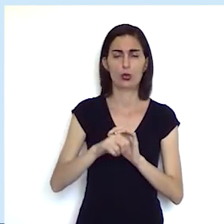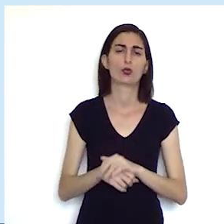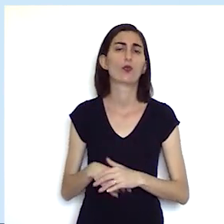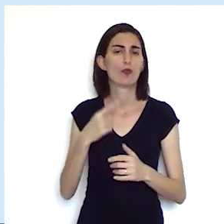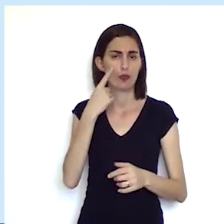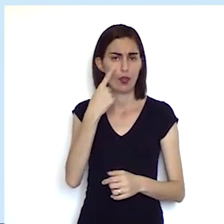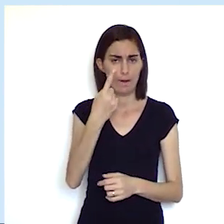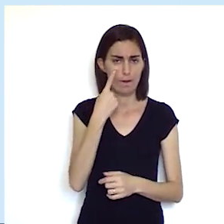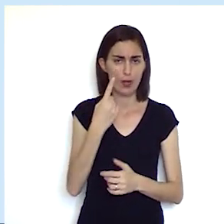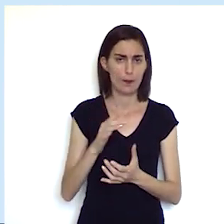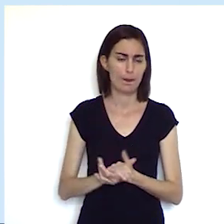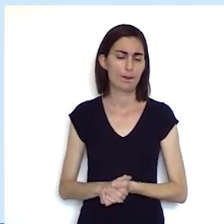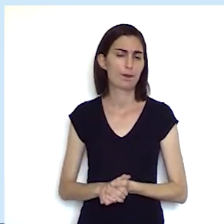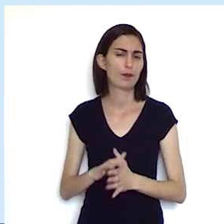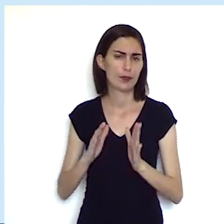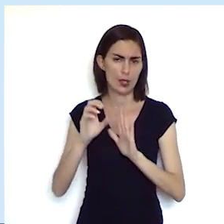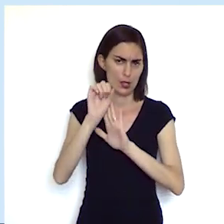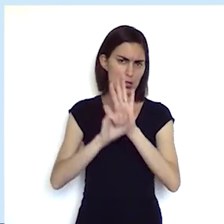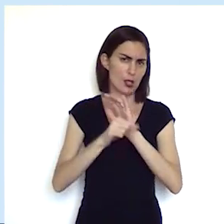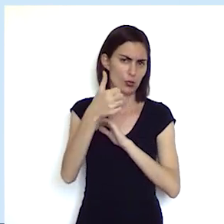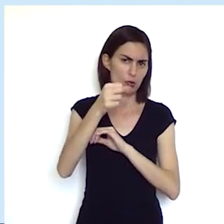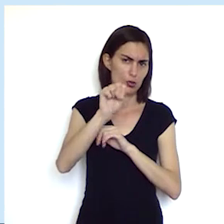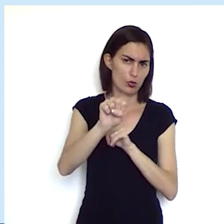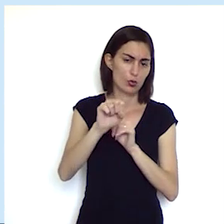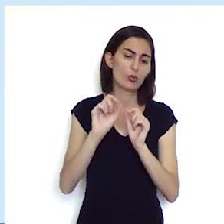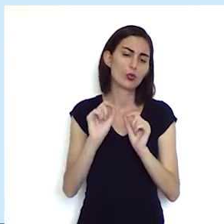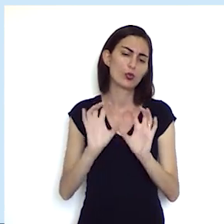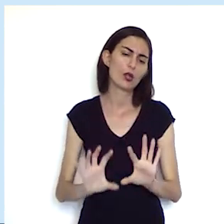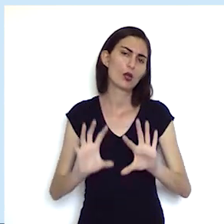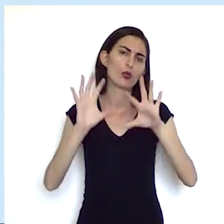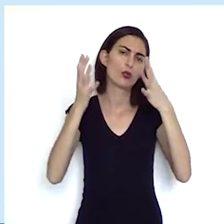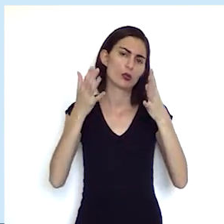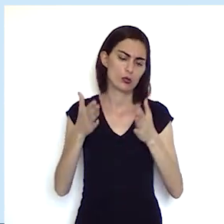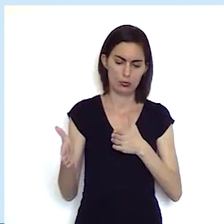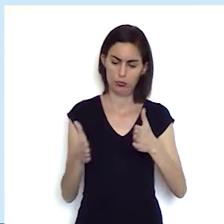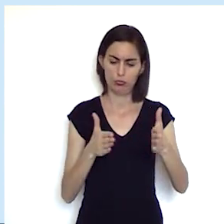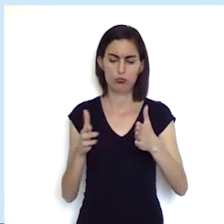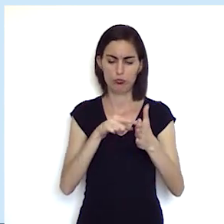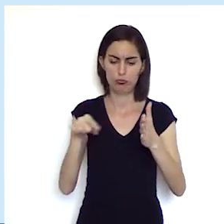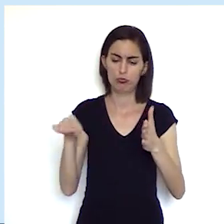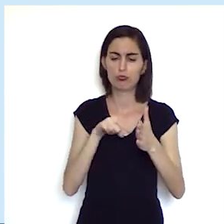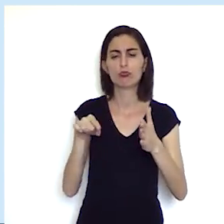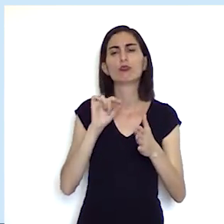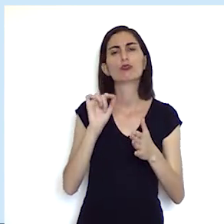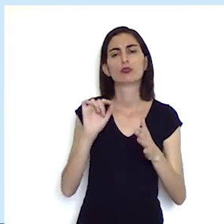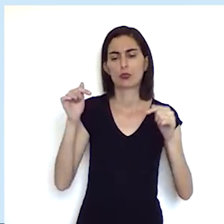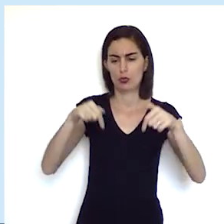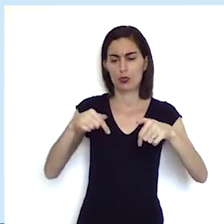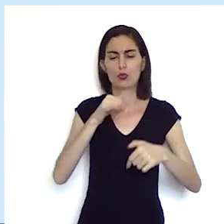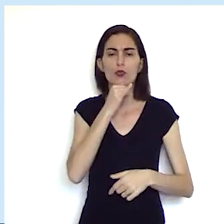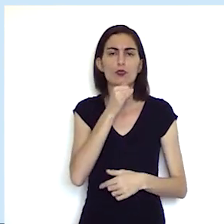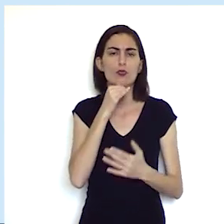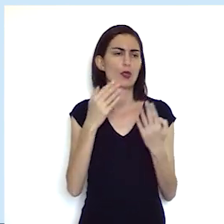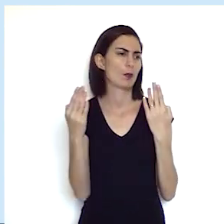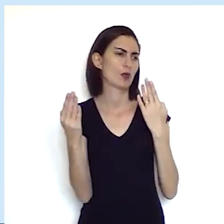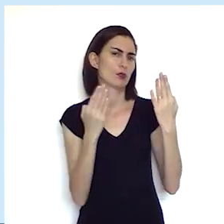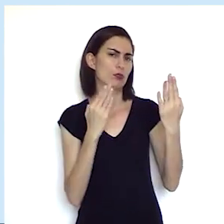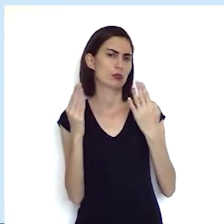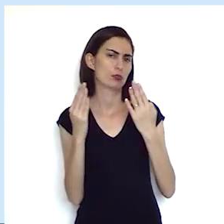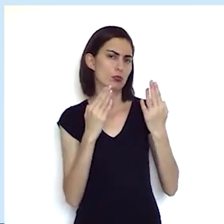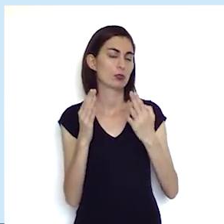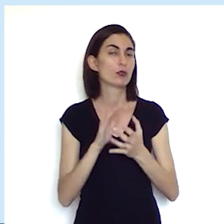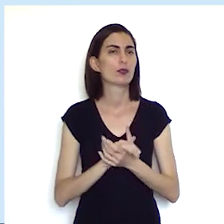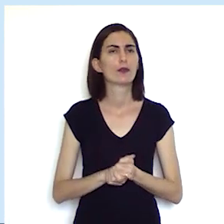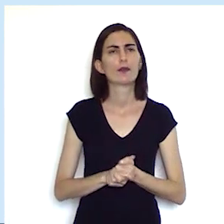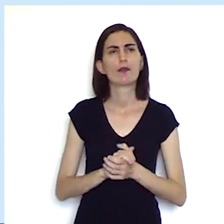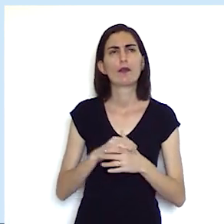pouco o cenário do século XVIII o que estava acontecendo naquele momento então hoje por exemplo se a gente comparar